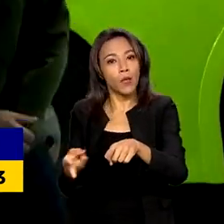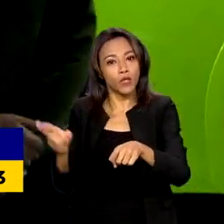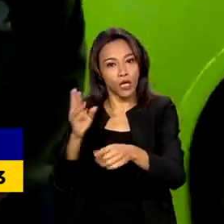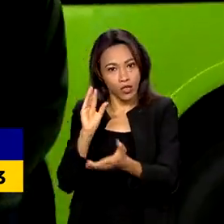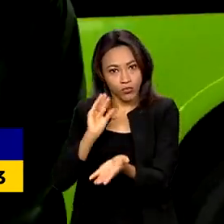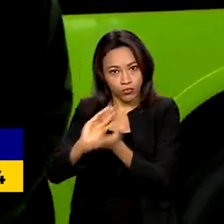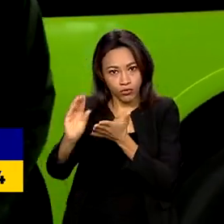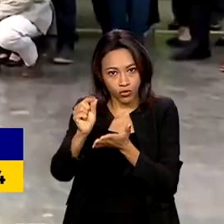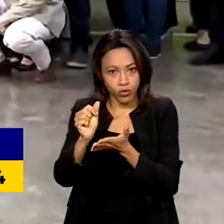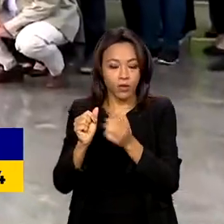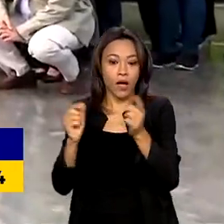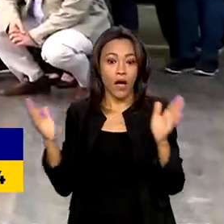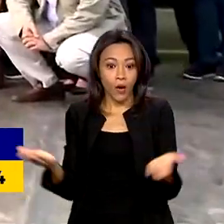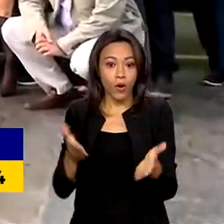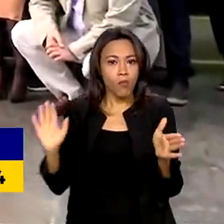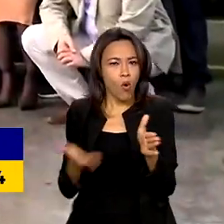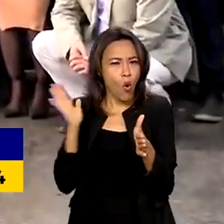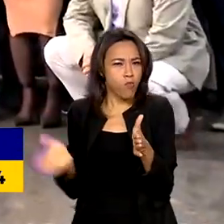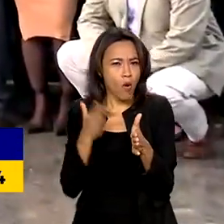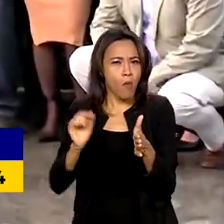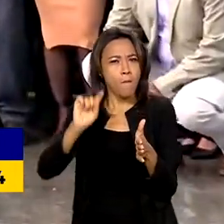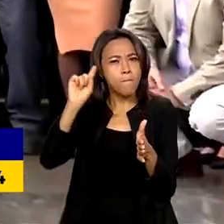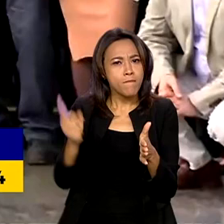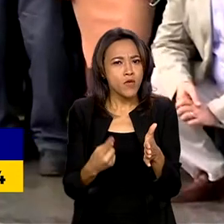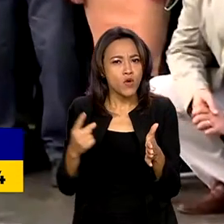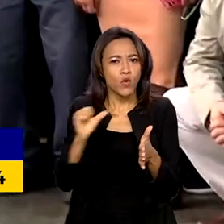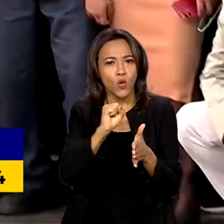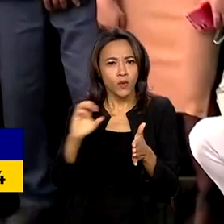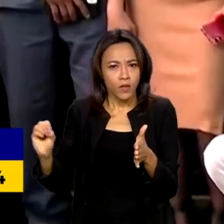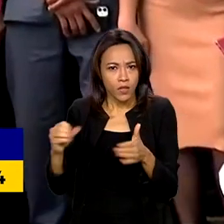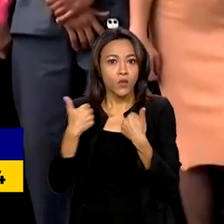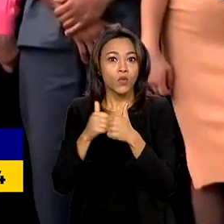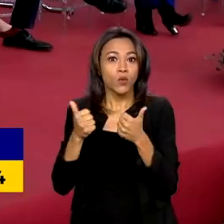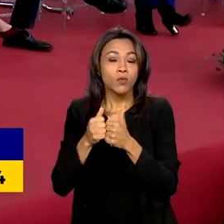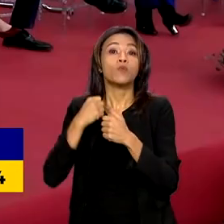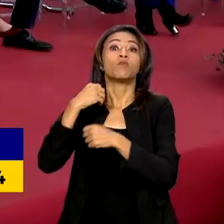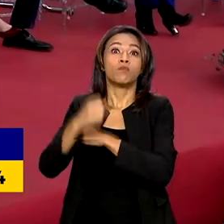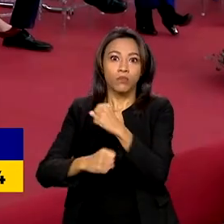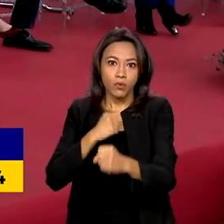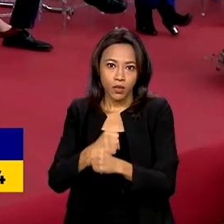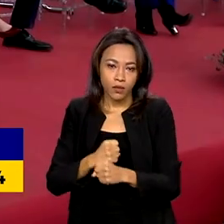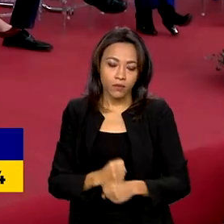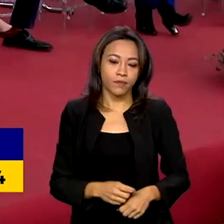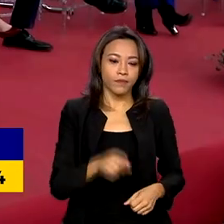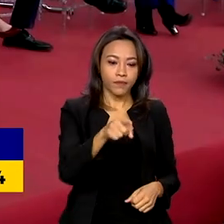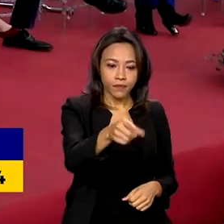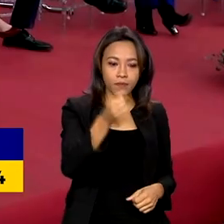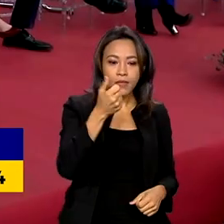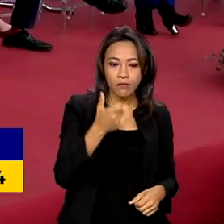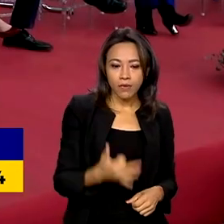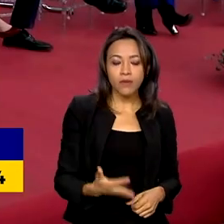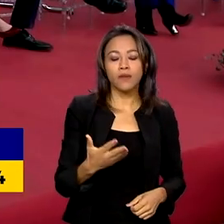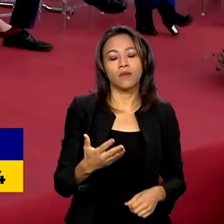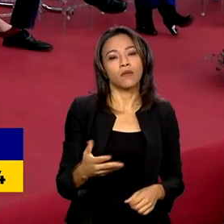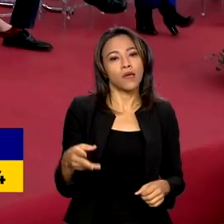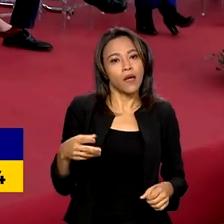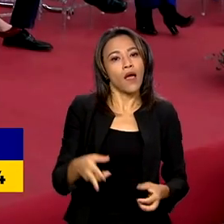capacidade de produção agora é de 1.800 ônibus por ano. Cabe ao Estado brasileiro